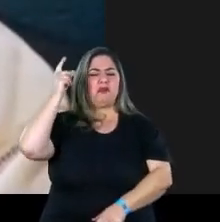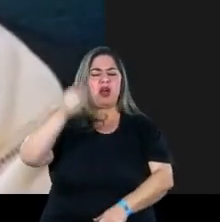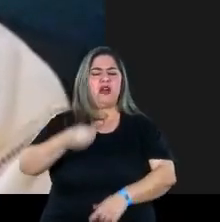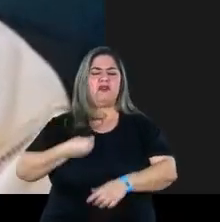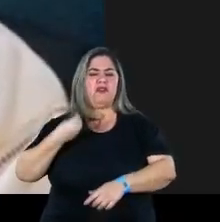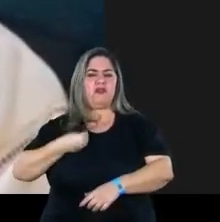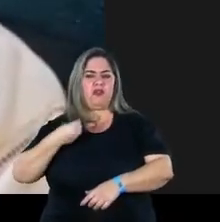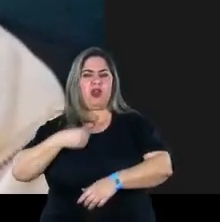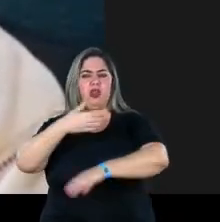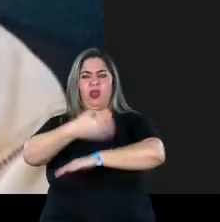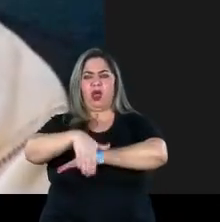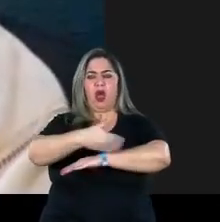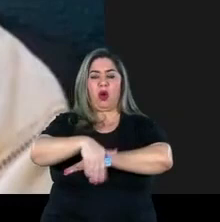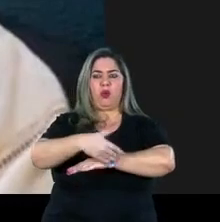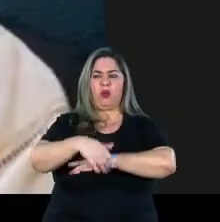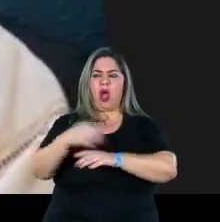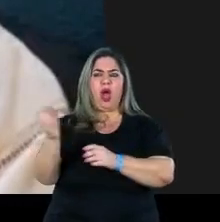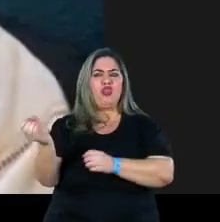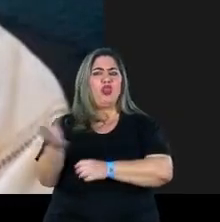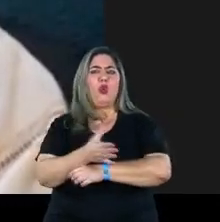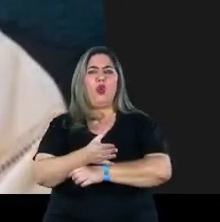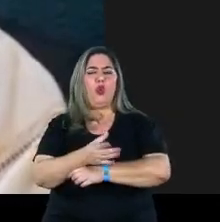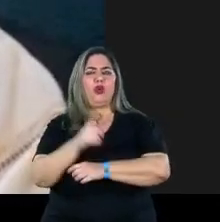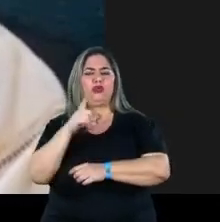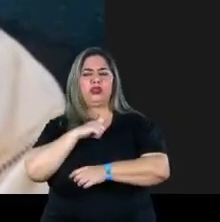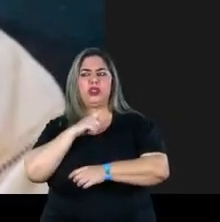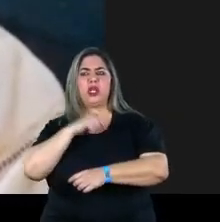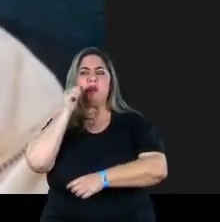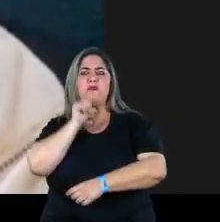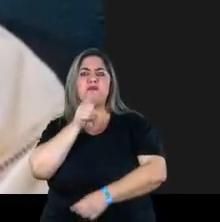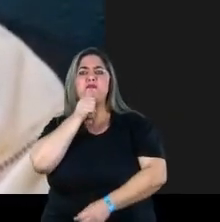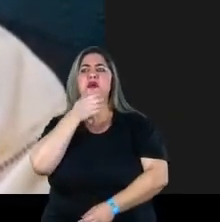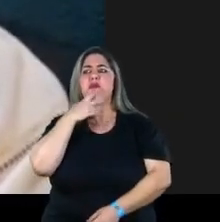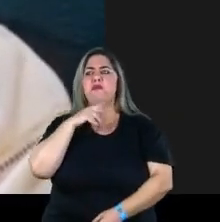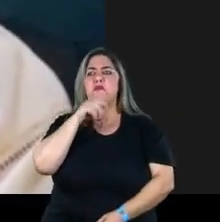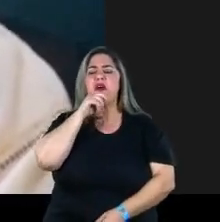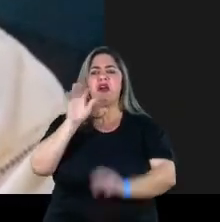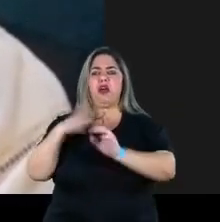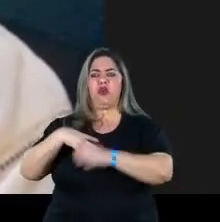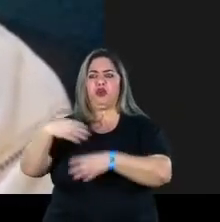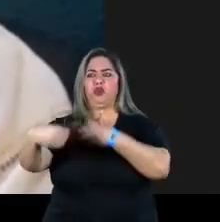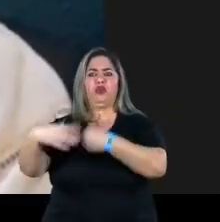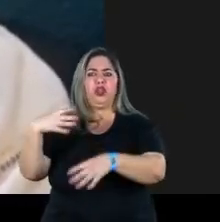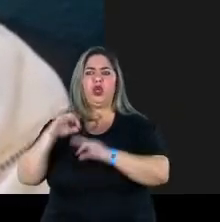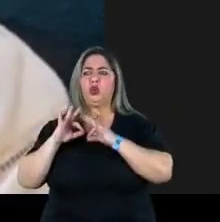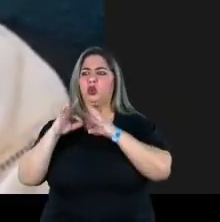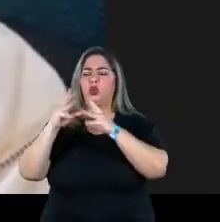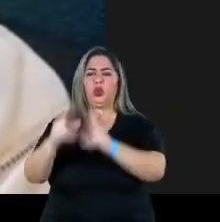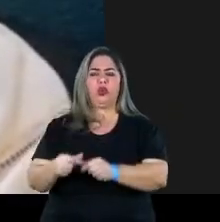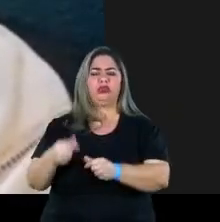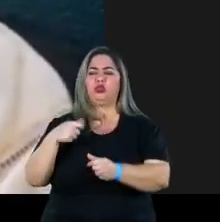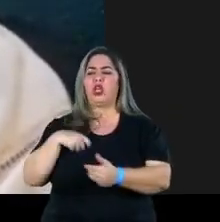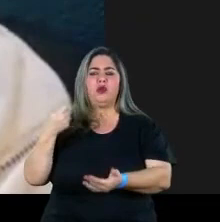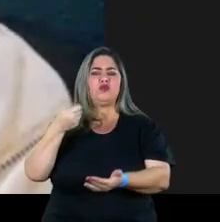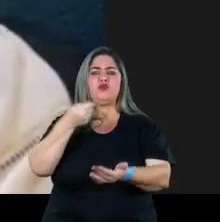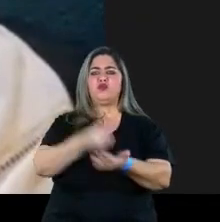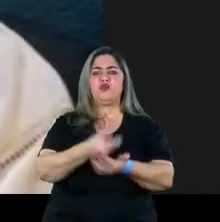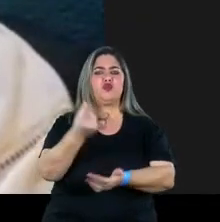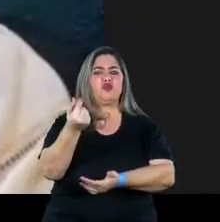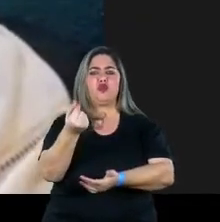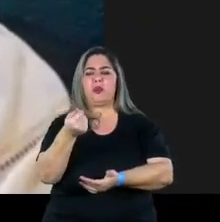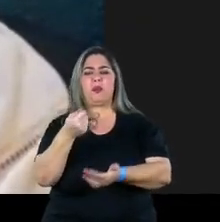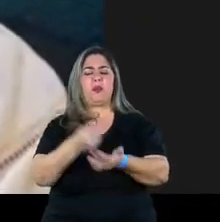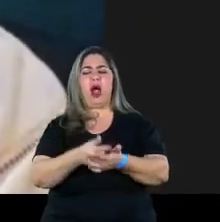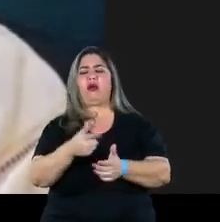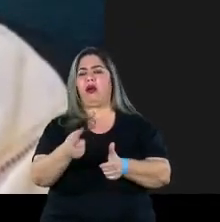com as crianças. É um perfil novo agora que está o pai, a mãe, os filhos que foram aqueles que não têm a grana para pagar o aluguel,